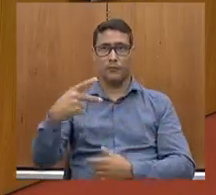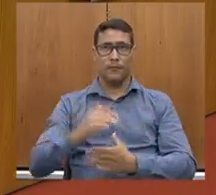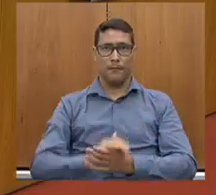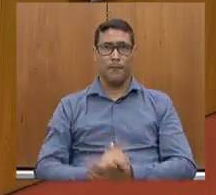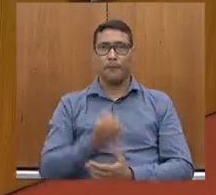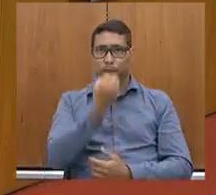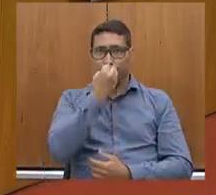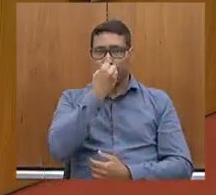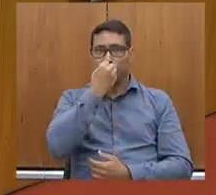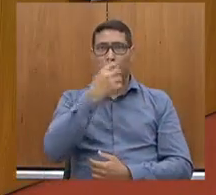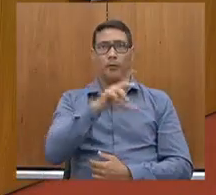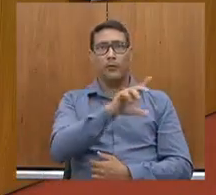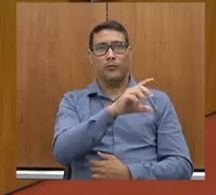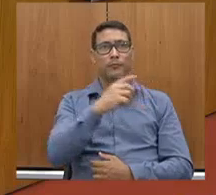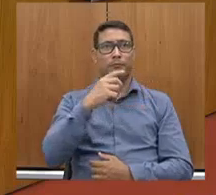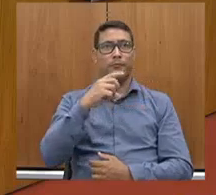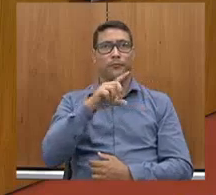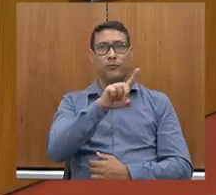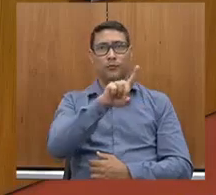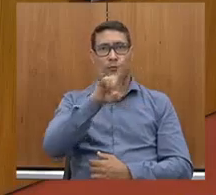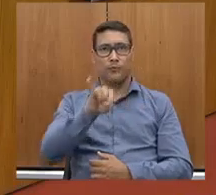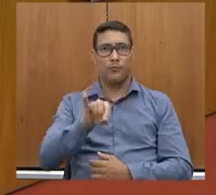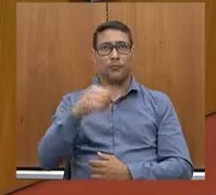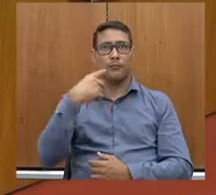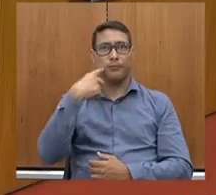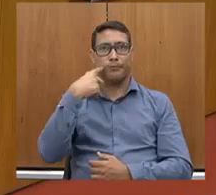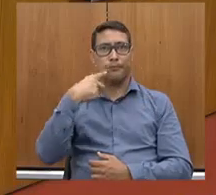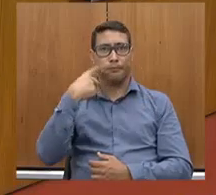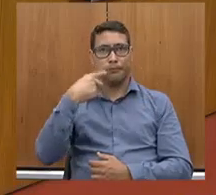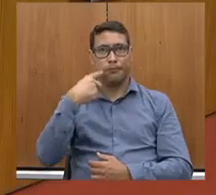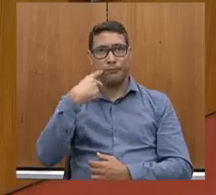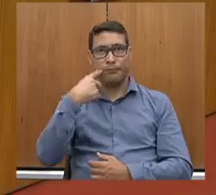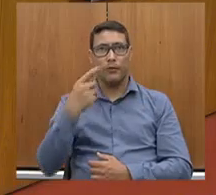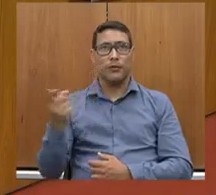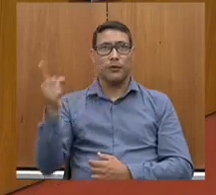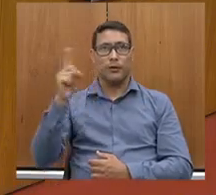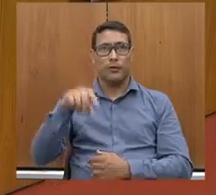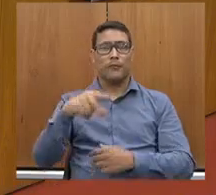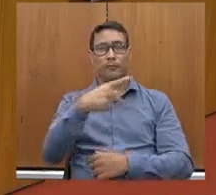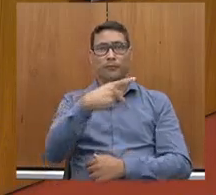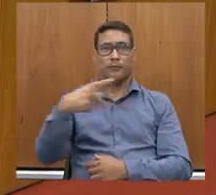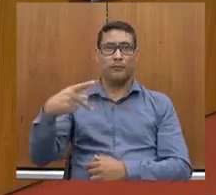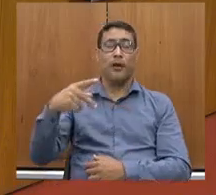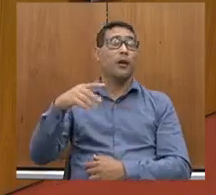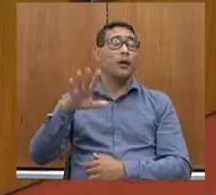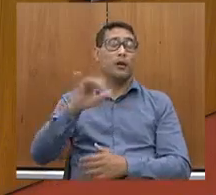Bom dia, deputada Beatriz Sergueira. Só me permite a presença do deputado Dalmo Ribeiro Silva.